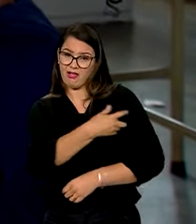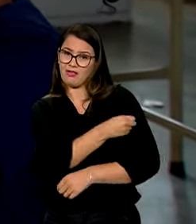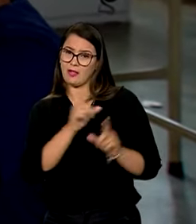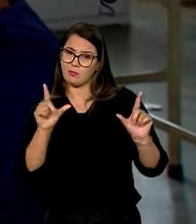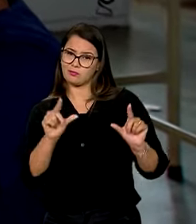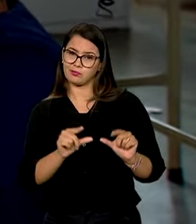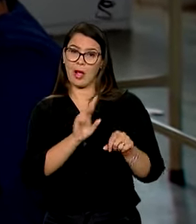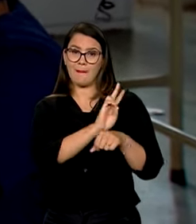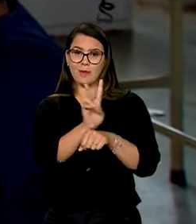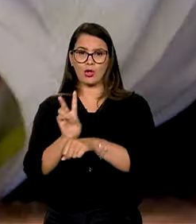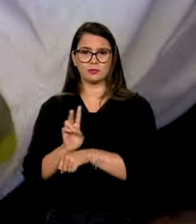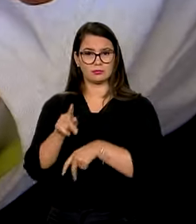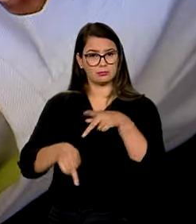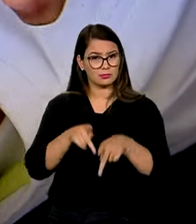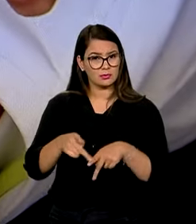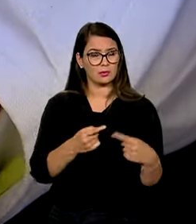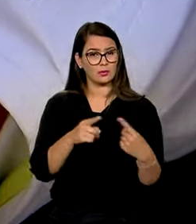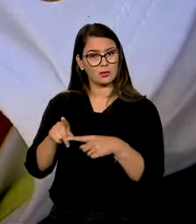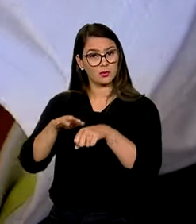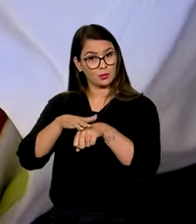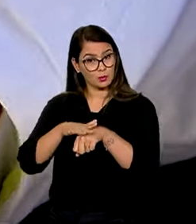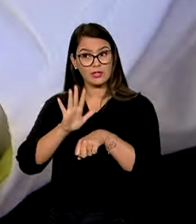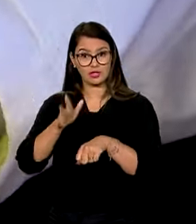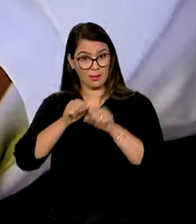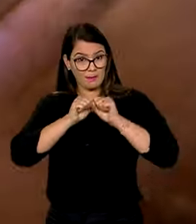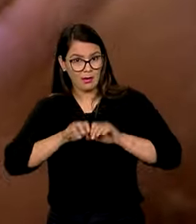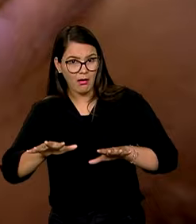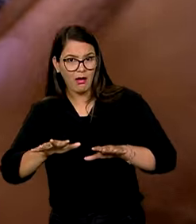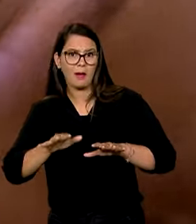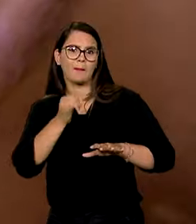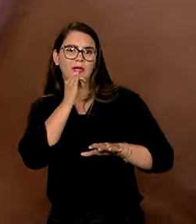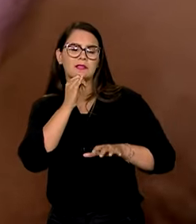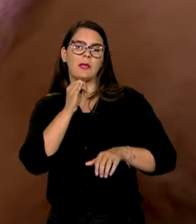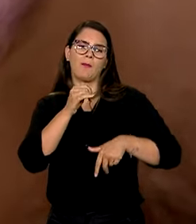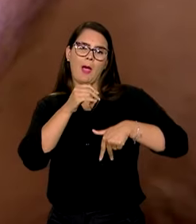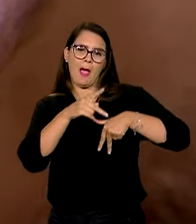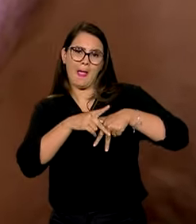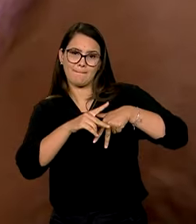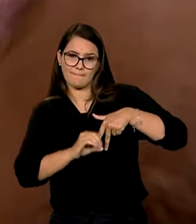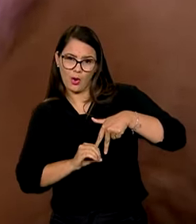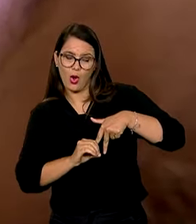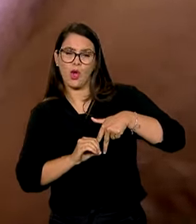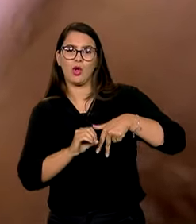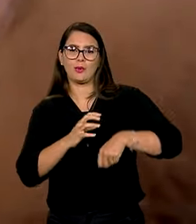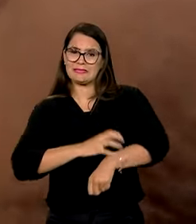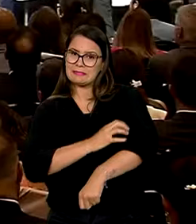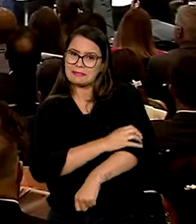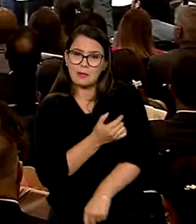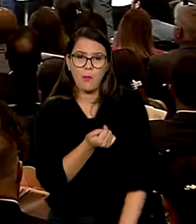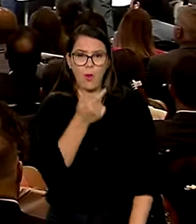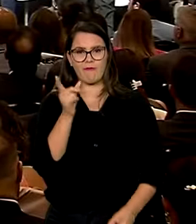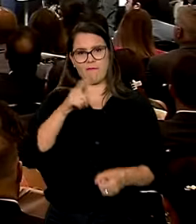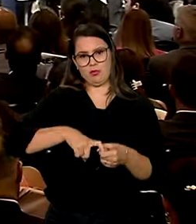proteção da população contra doenças já erradicadas, como a poliomielite e o sarampo, ficou por um fio.